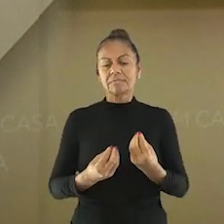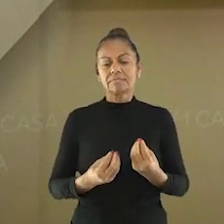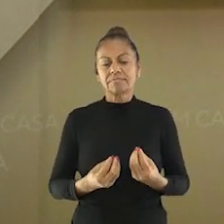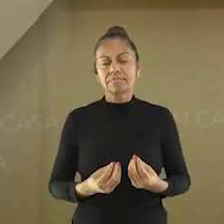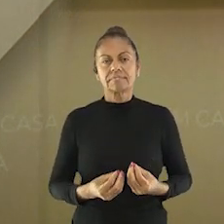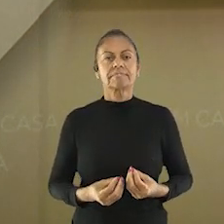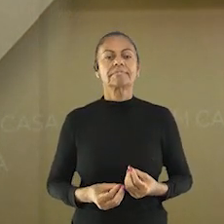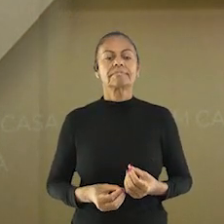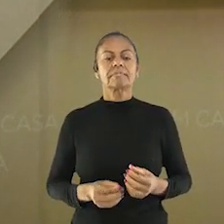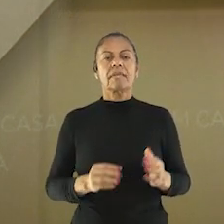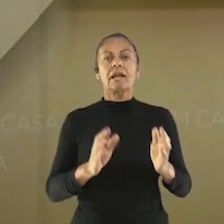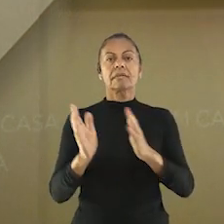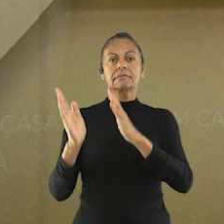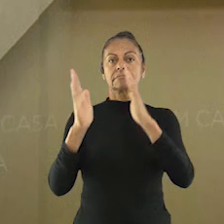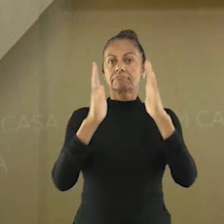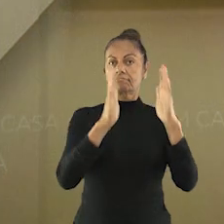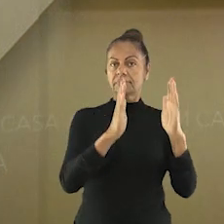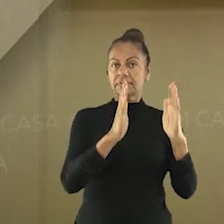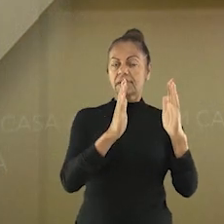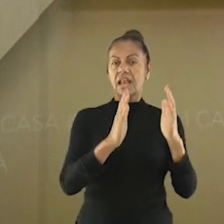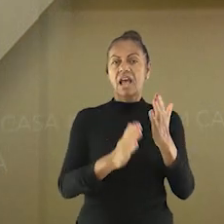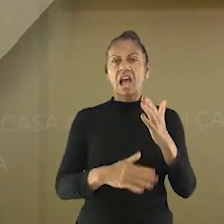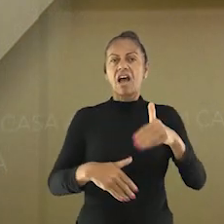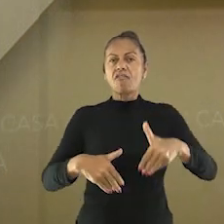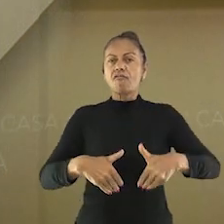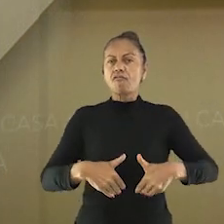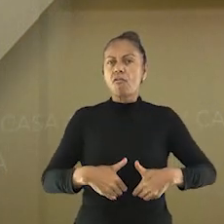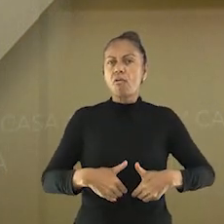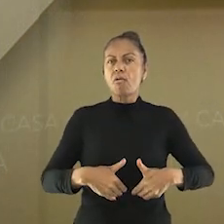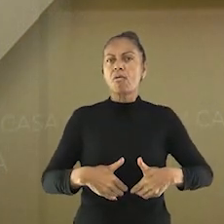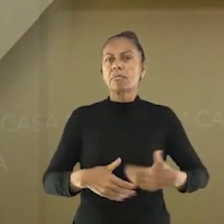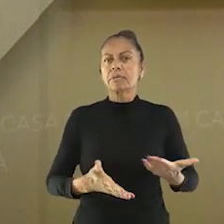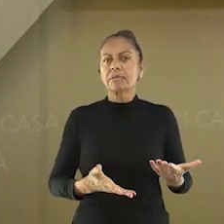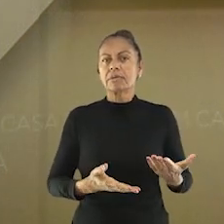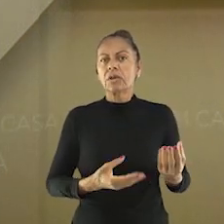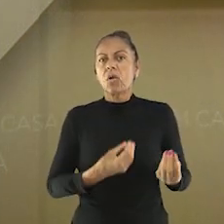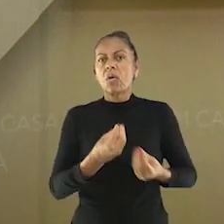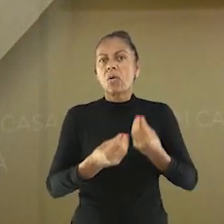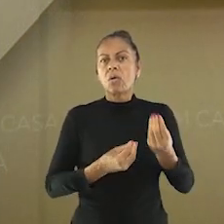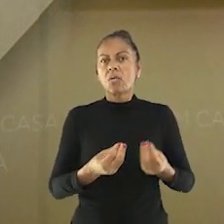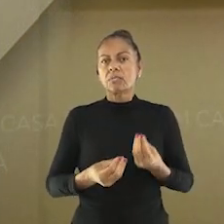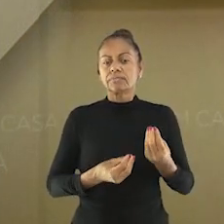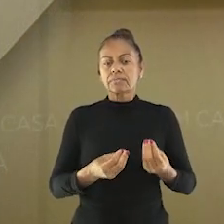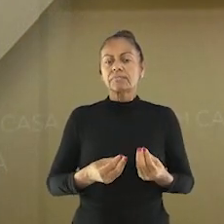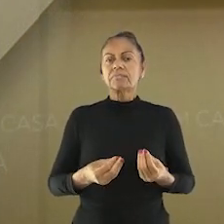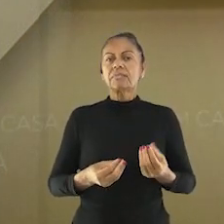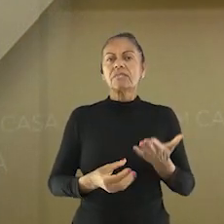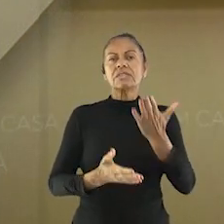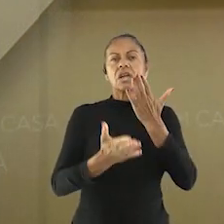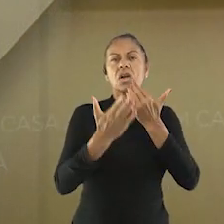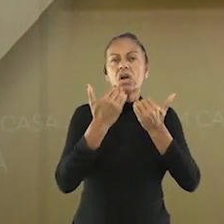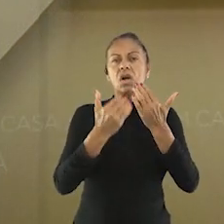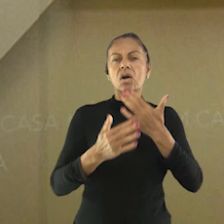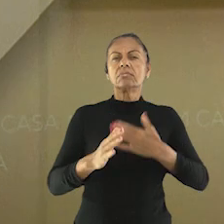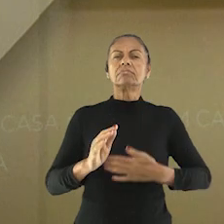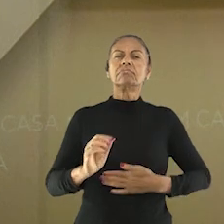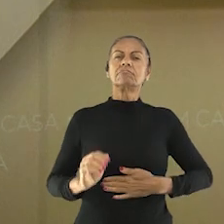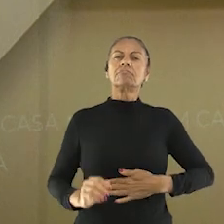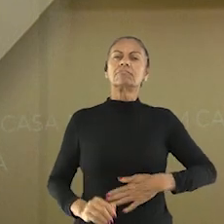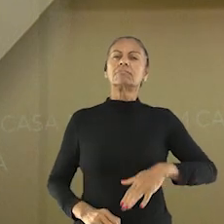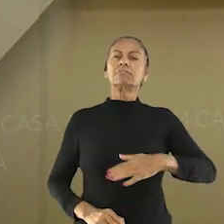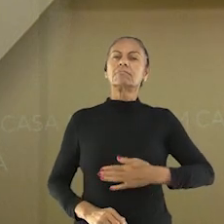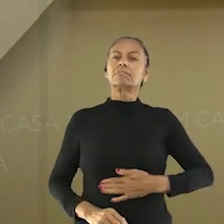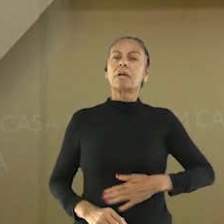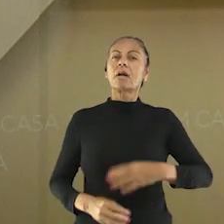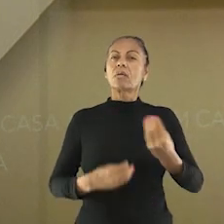acentuada, aqui a gente tem uma escala de 0 a 10. E também tem uma escala de 0 a 10 para a saciedade que você sentiu depois de se alimentar com o alimento